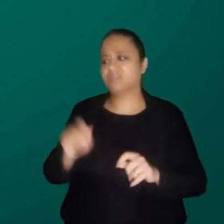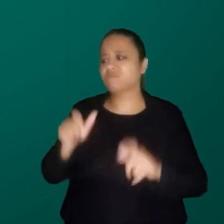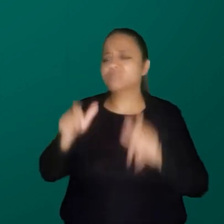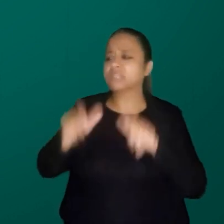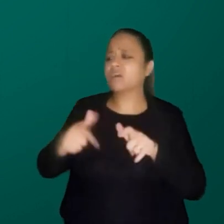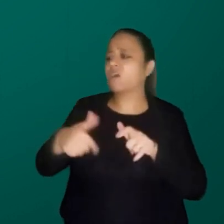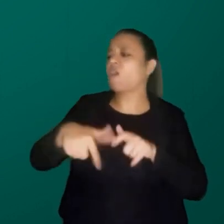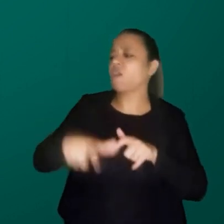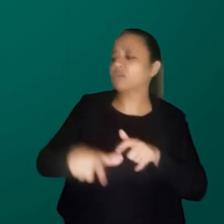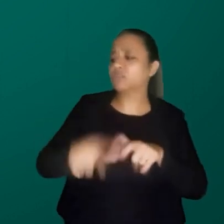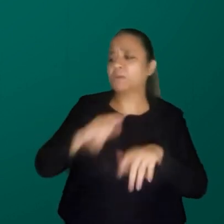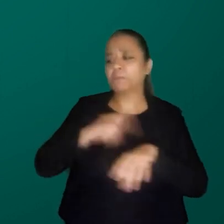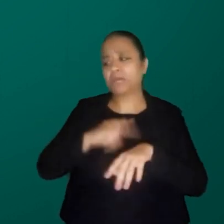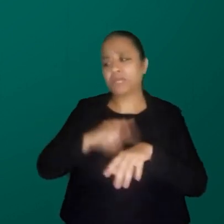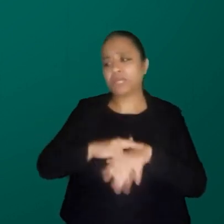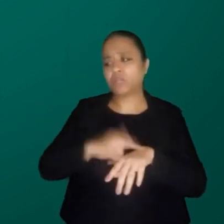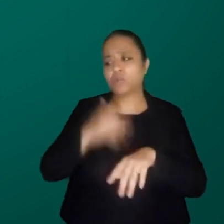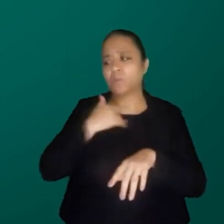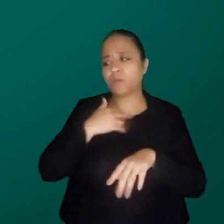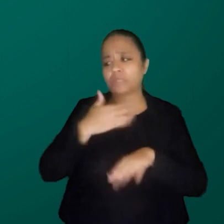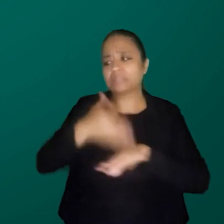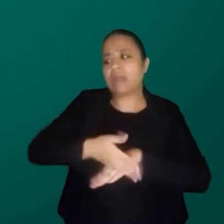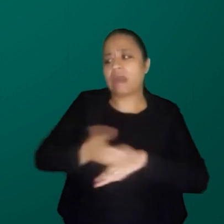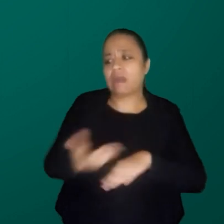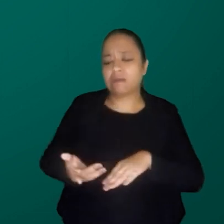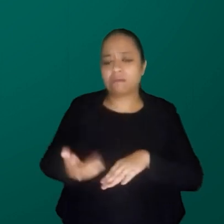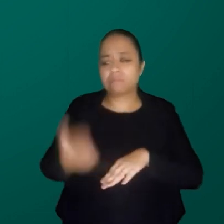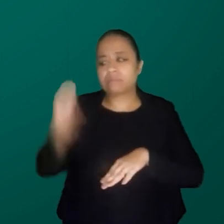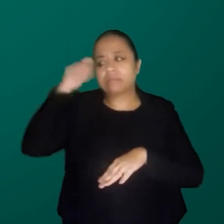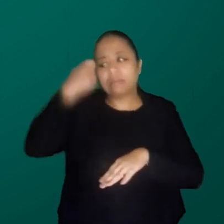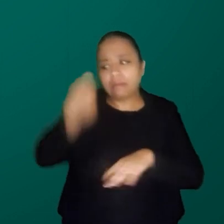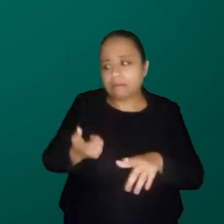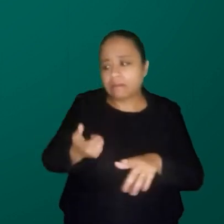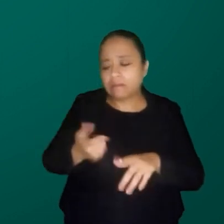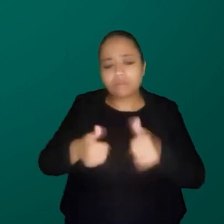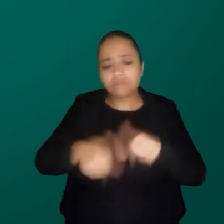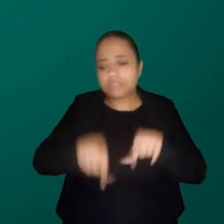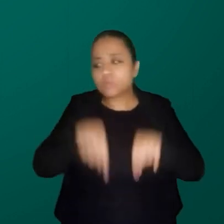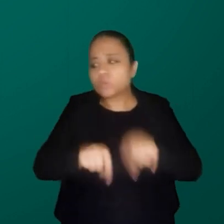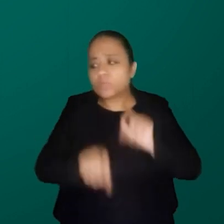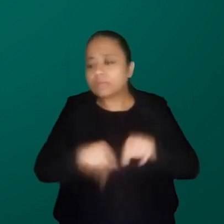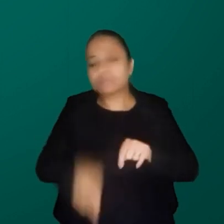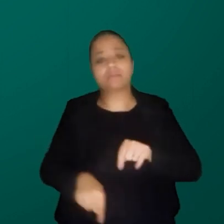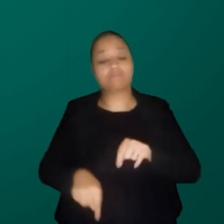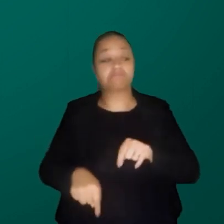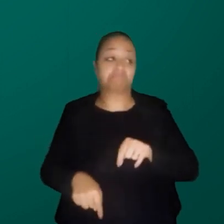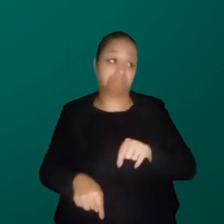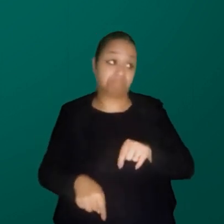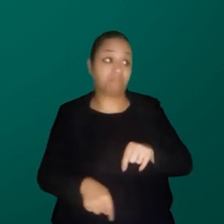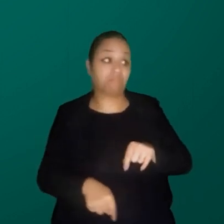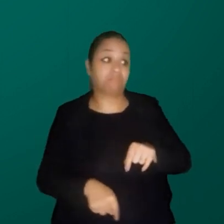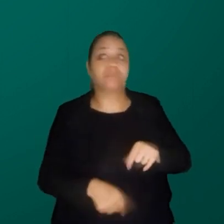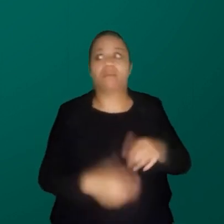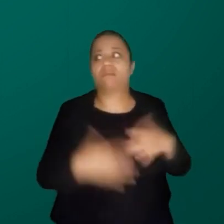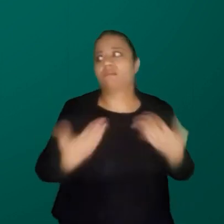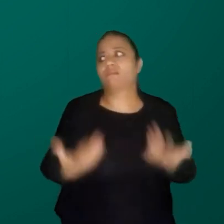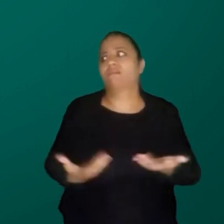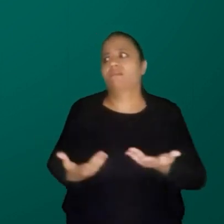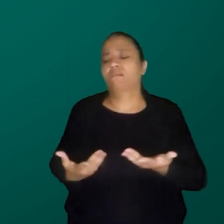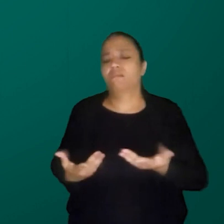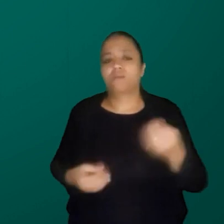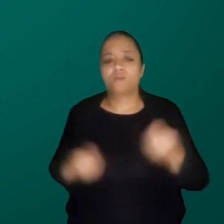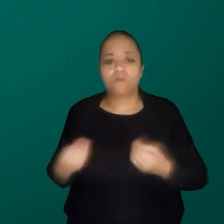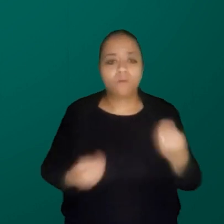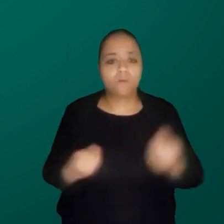indo? Esse banheiro não é para você. O que você está fazendo aqui? Situações que você geralmente não esperam. Mas, enfim, nesse